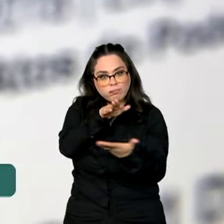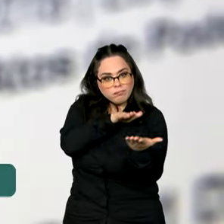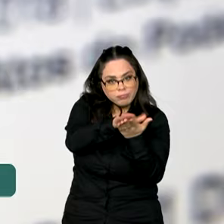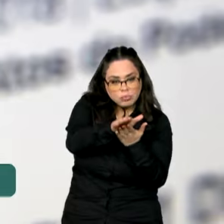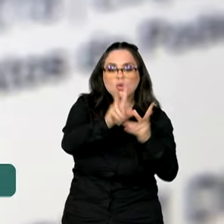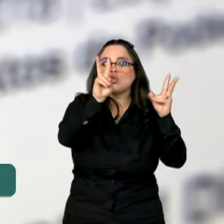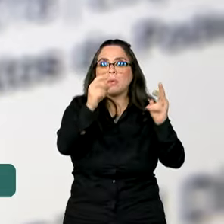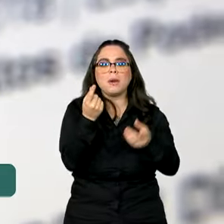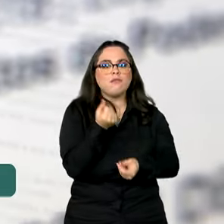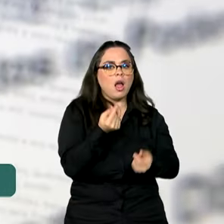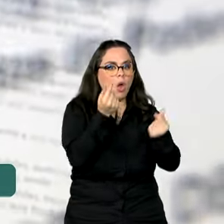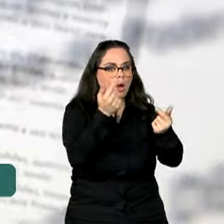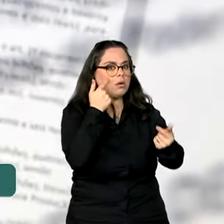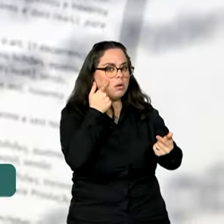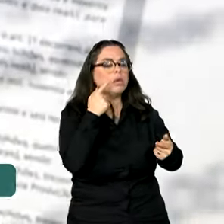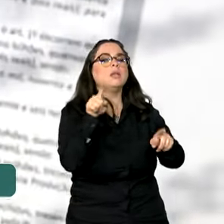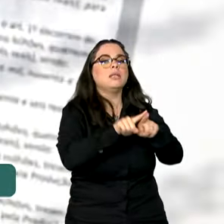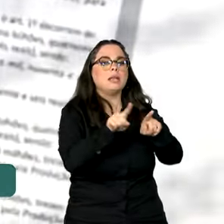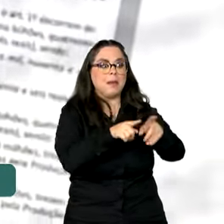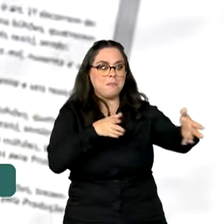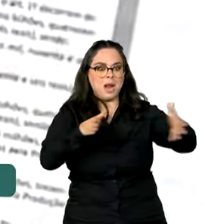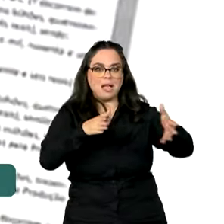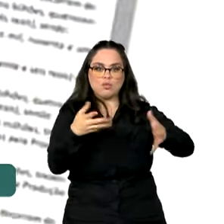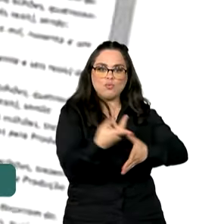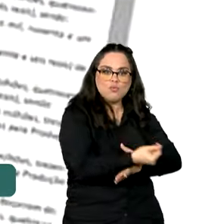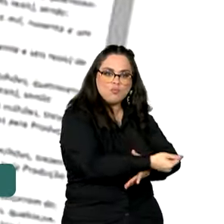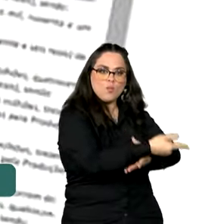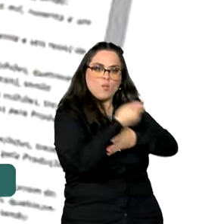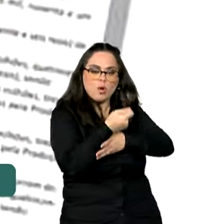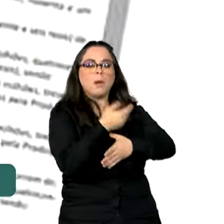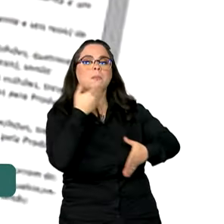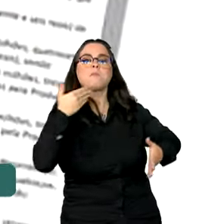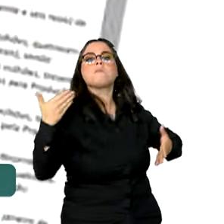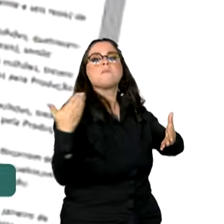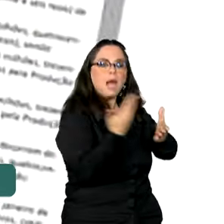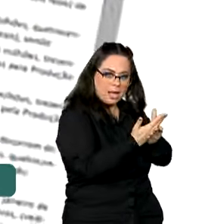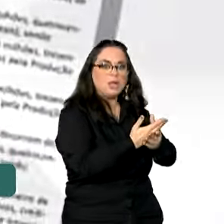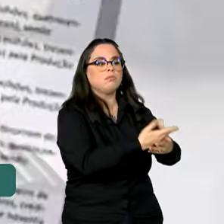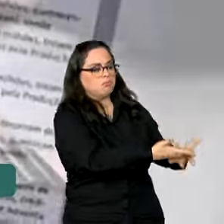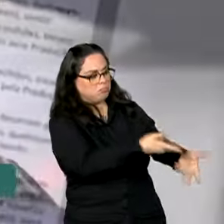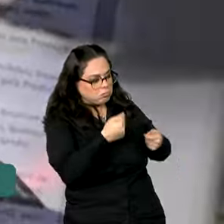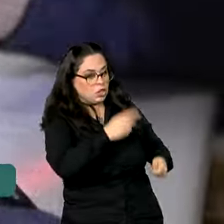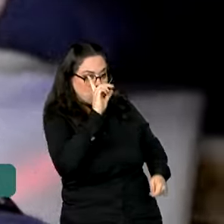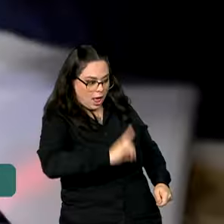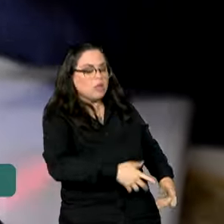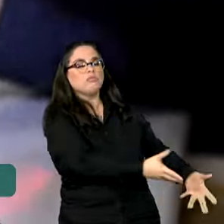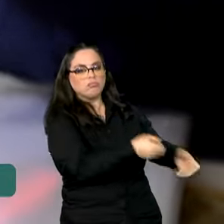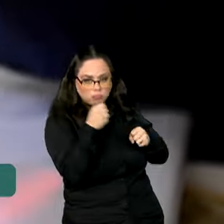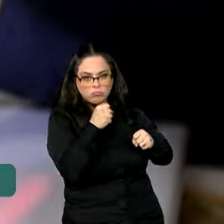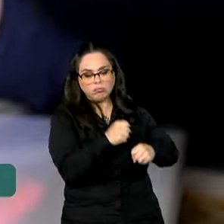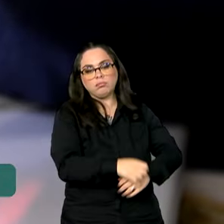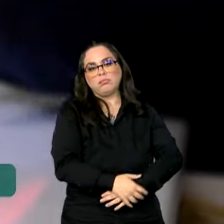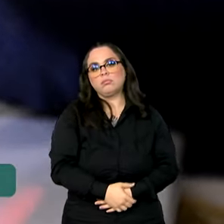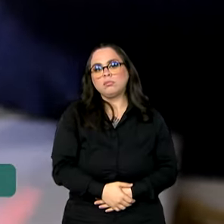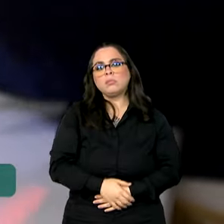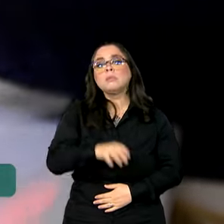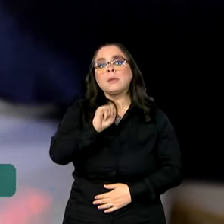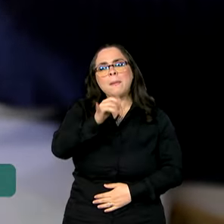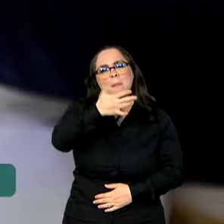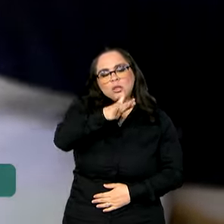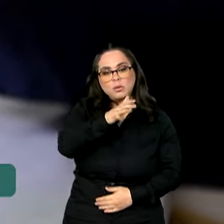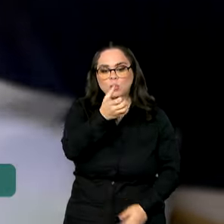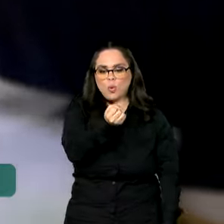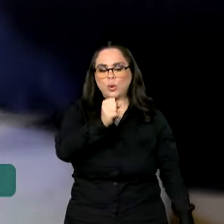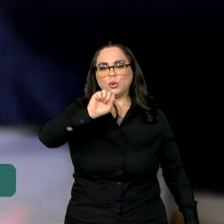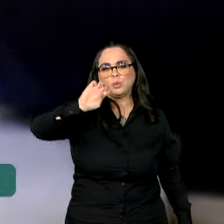sobre esses valores e o recolhimento poderá ser contestado pelos que tiverem direito. Cerca de R$ 8